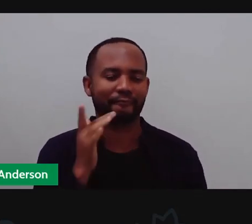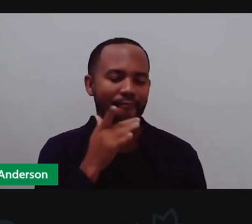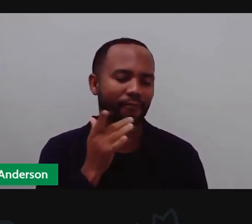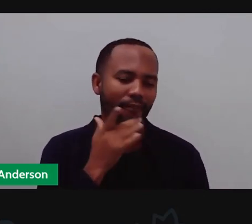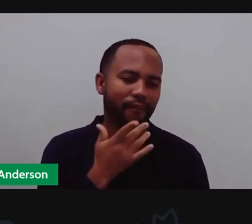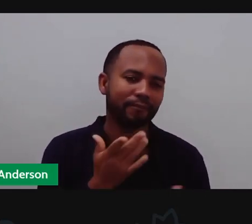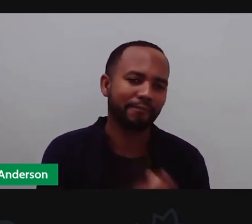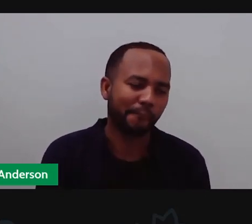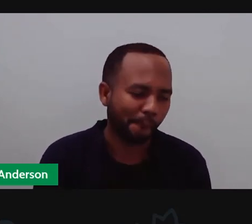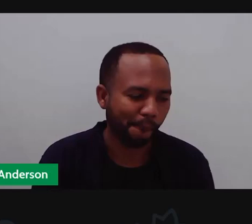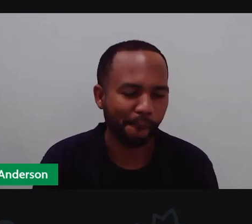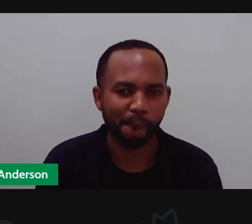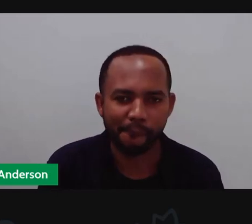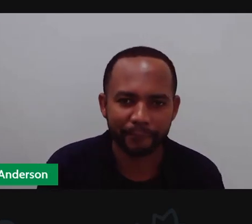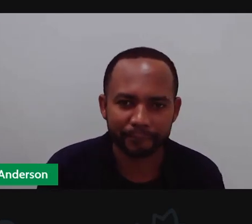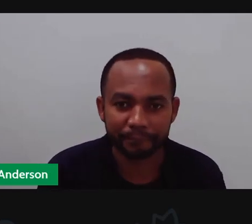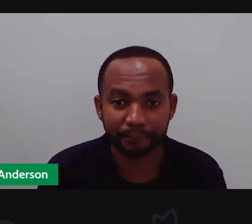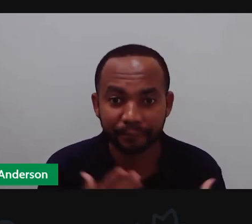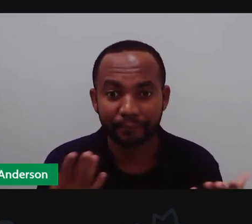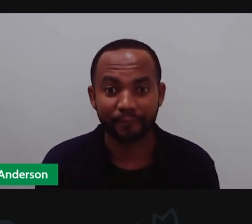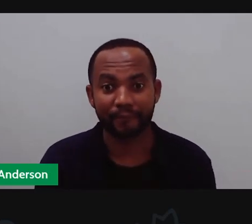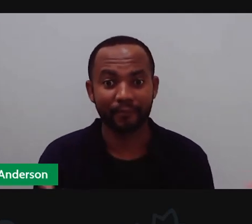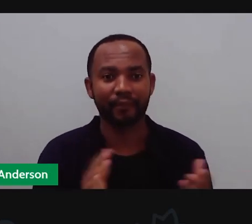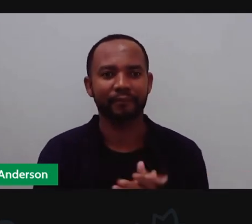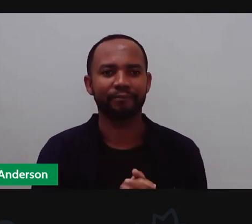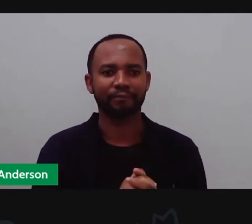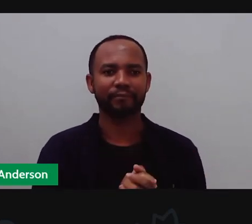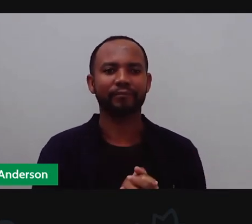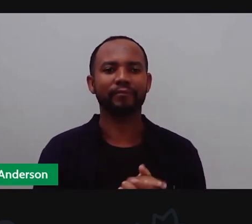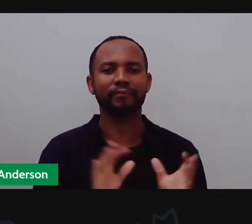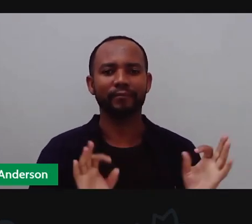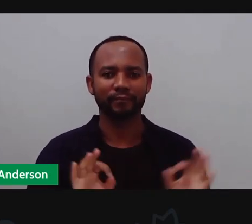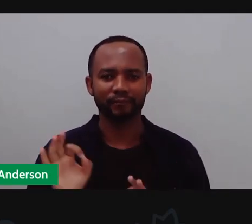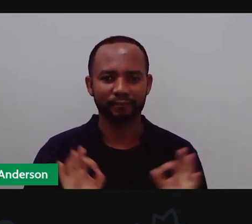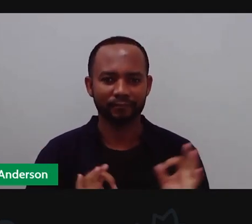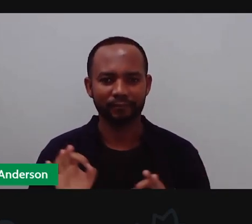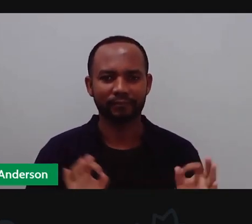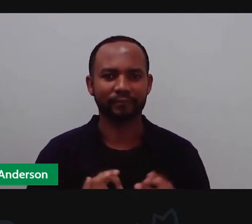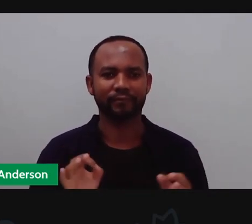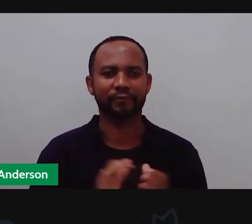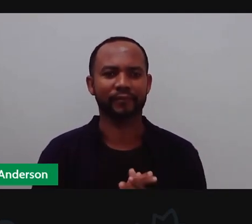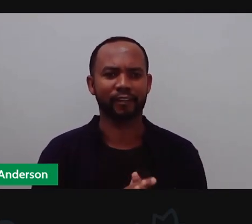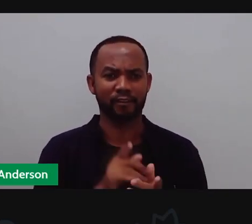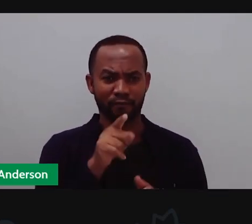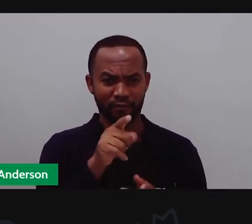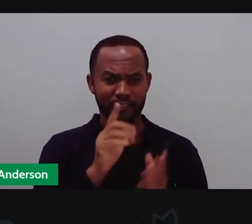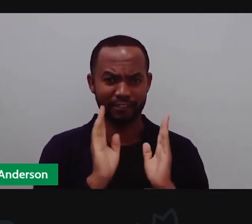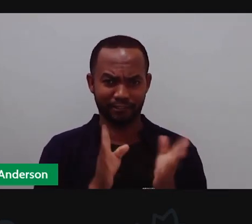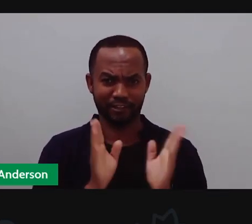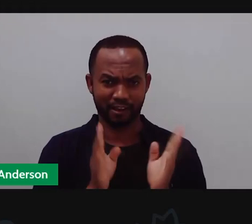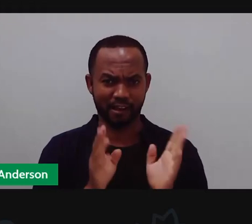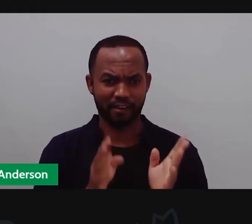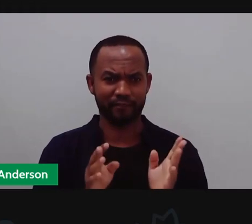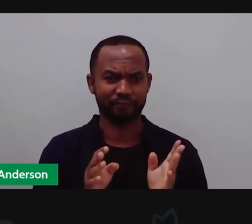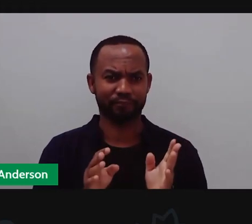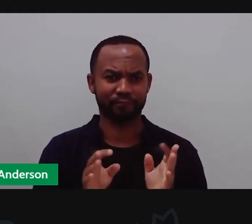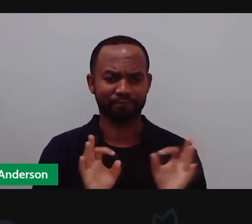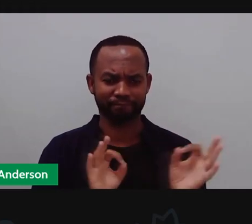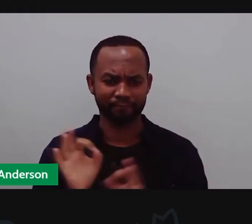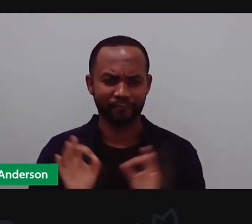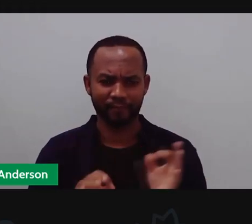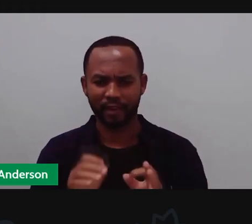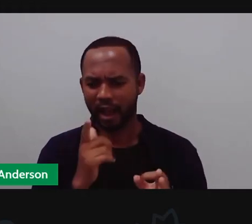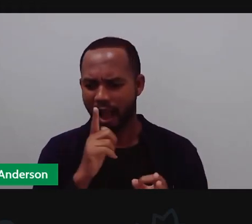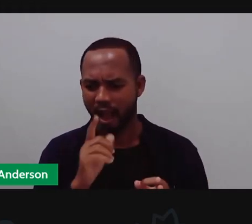Pois é. E Anderson aí, que estava se arrumando também para a aula. Vocês já se arrumaram? Já colocaram aquela